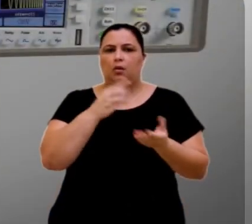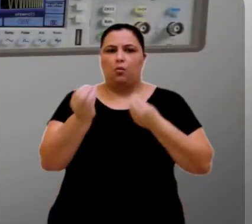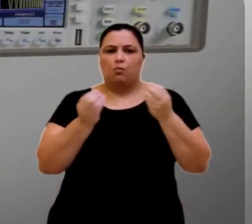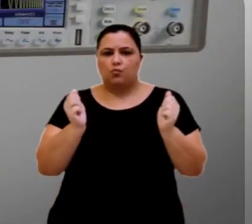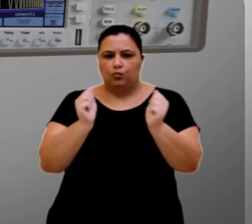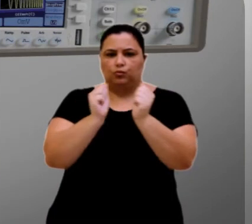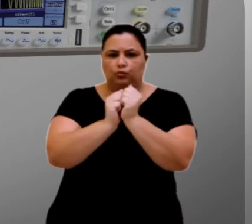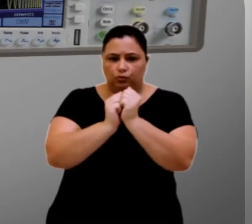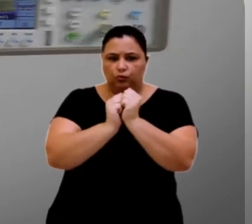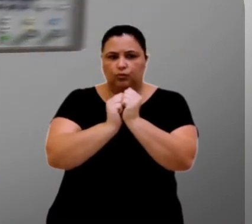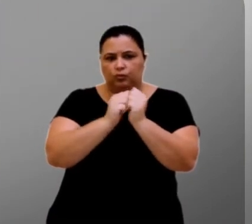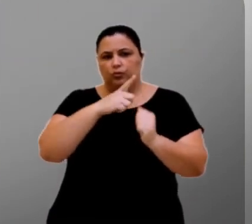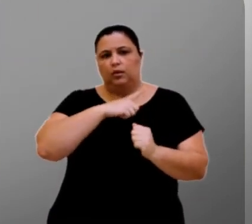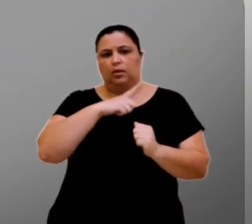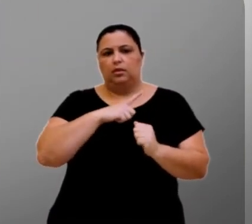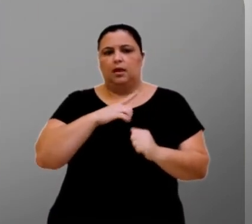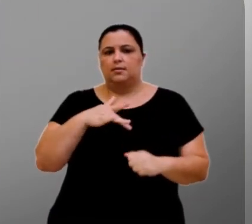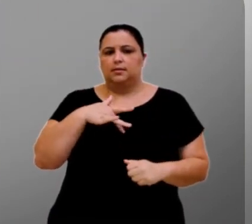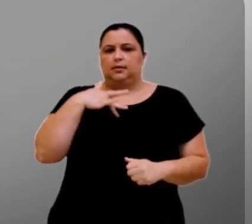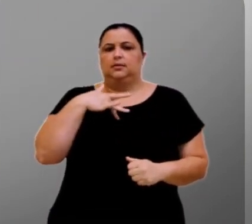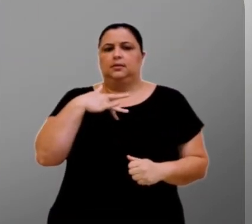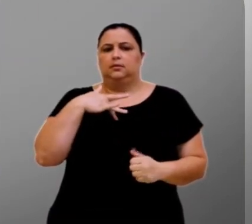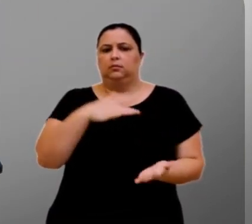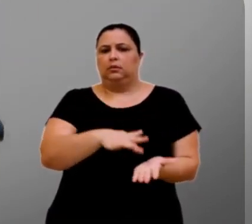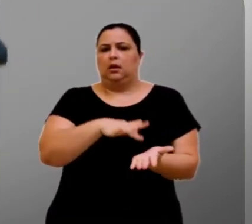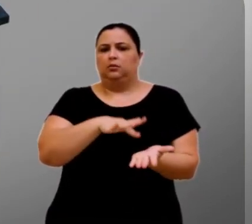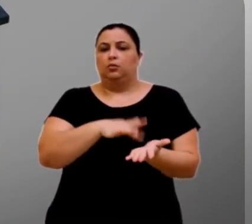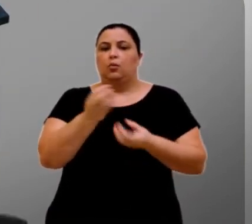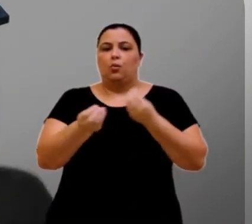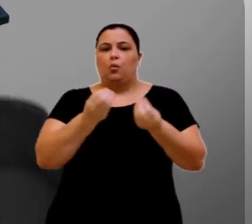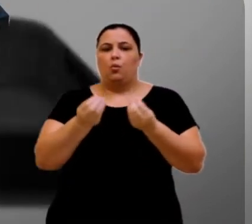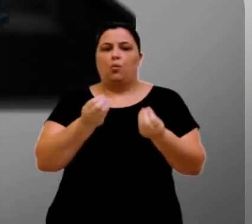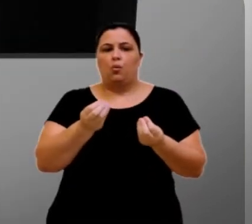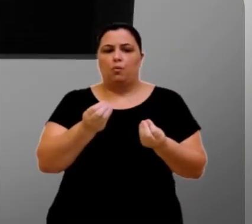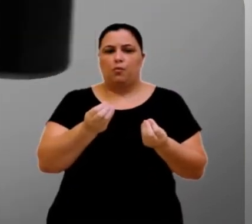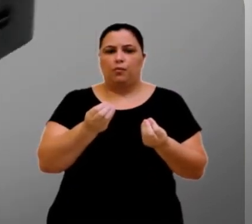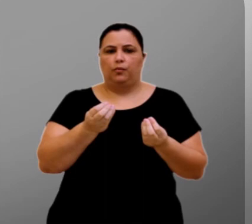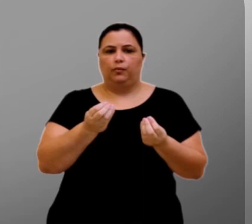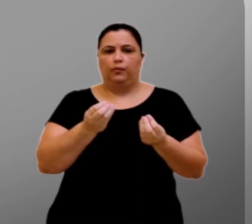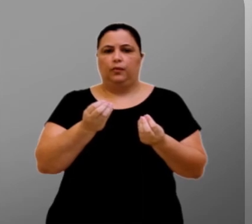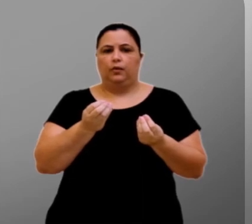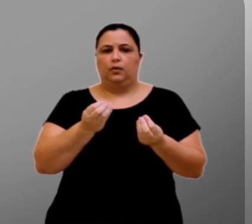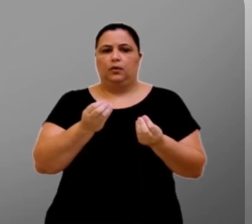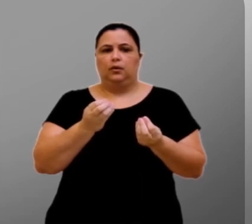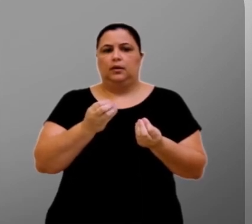acoplado a equipamentos osciladores de frequência, gera uma sensação tátil na forma de um símbolo braile.